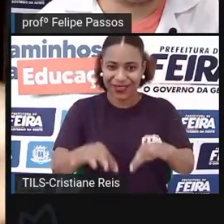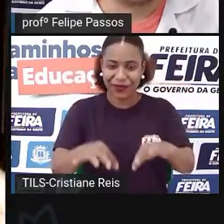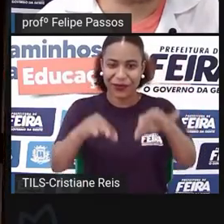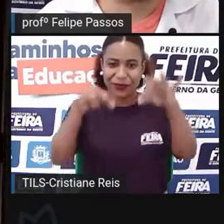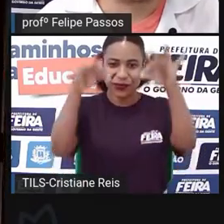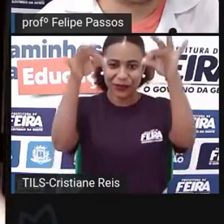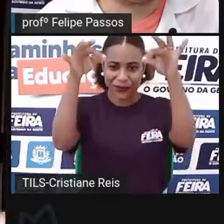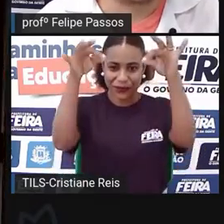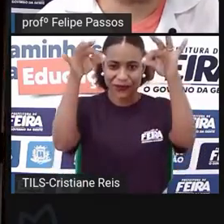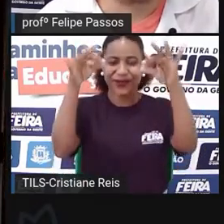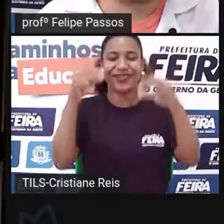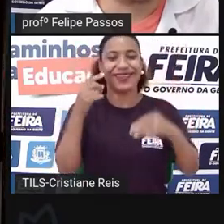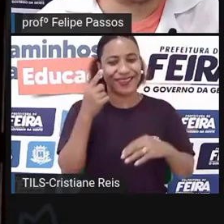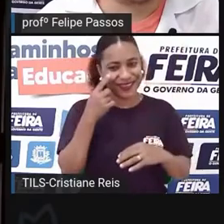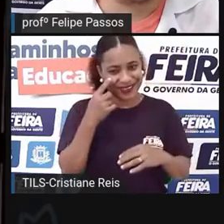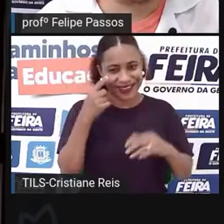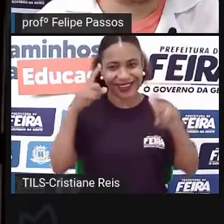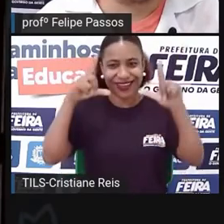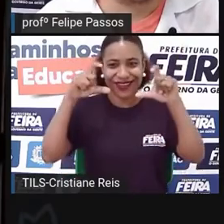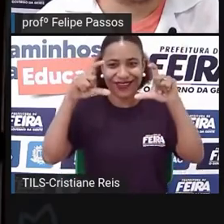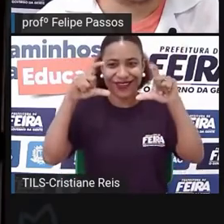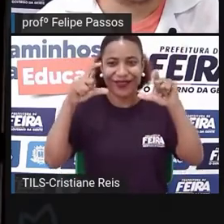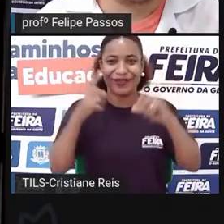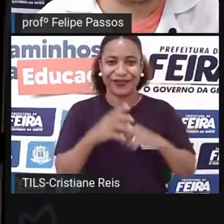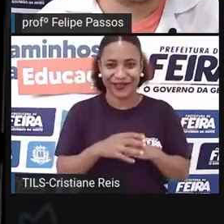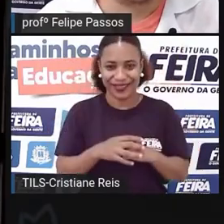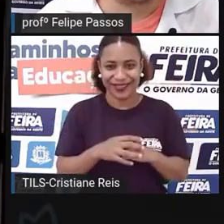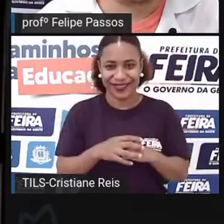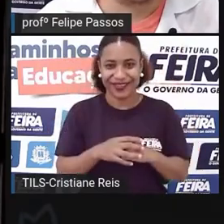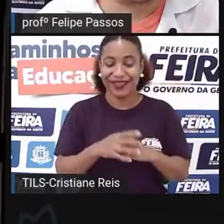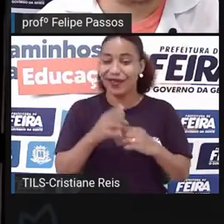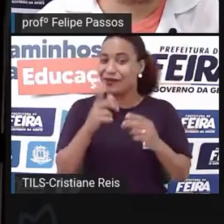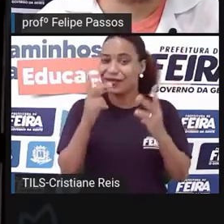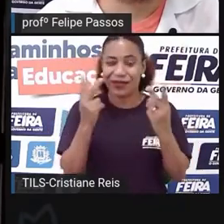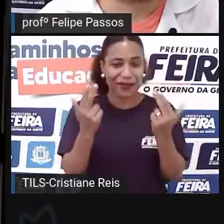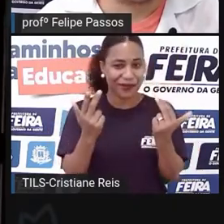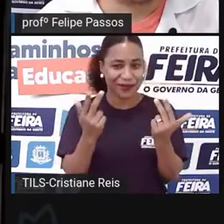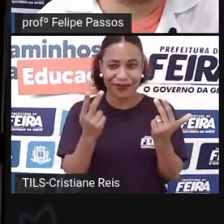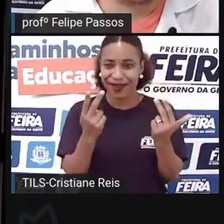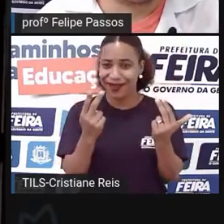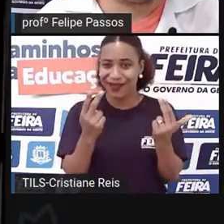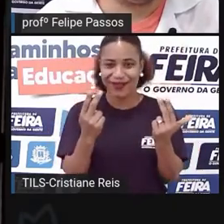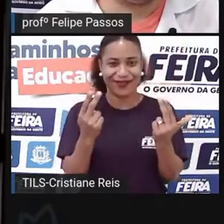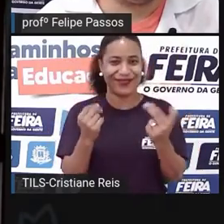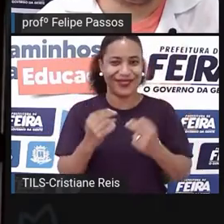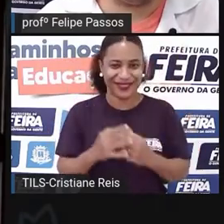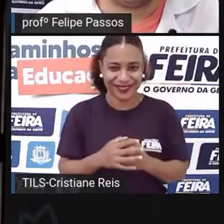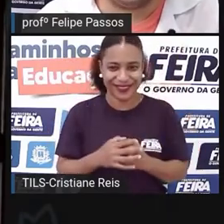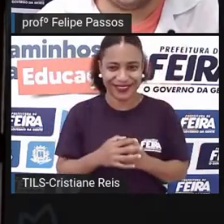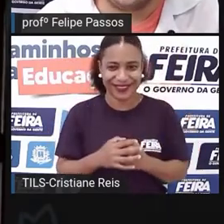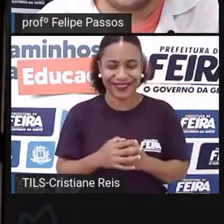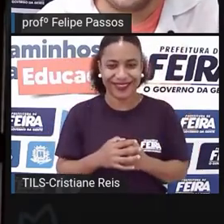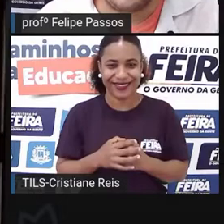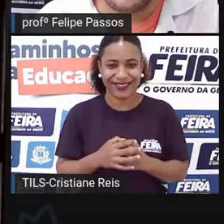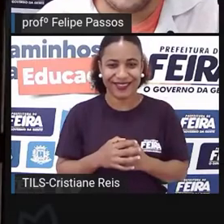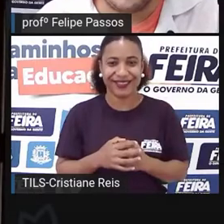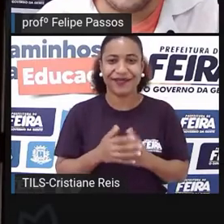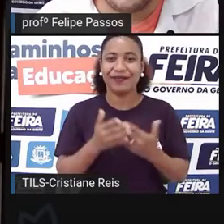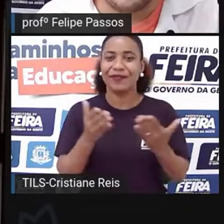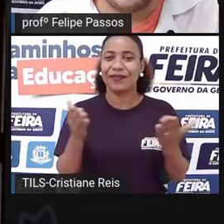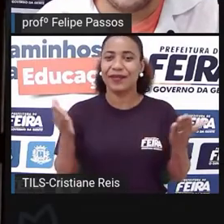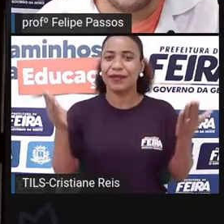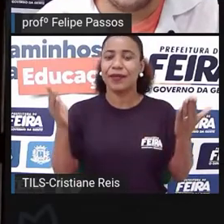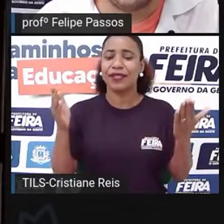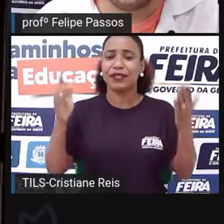passa o filme e grava. A câmera analógica tem um sensor, mas funciona igual ao filme. A mesma coisa. E quais são os princípios da